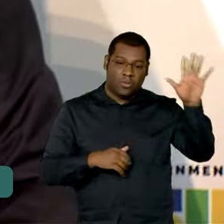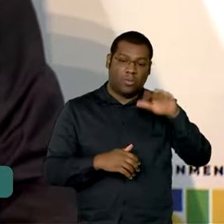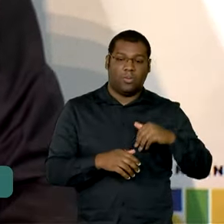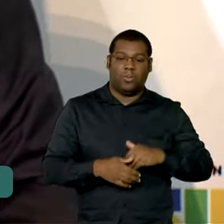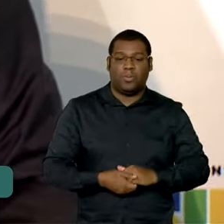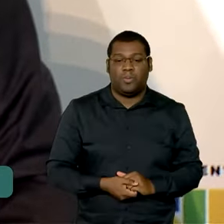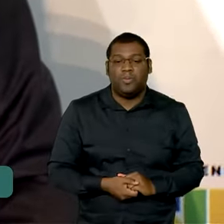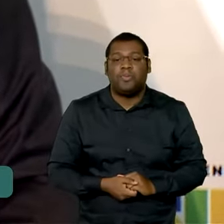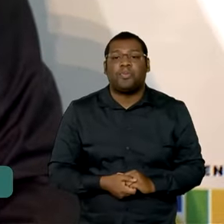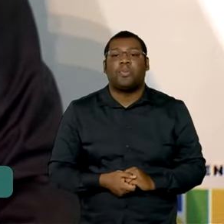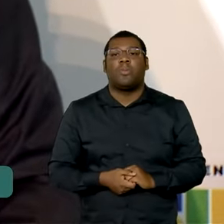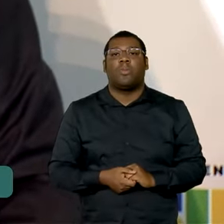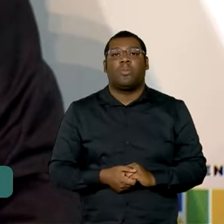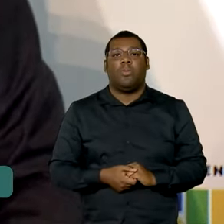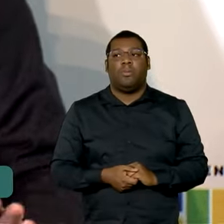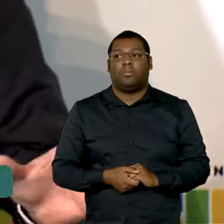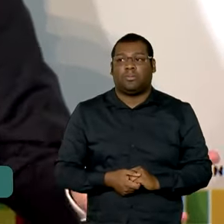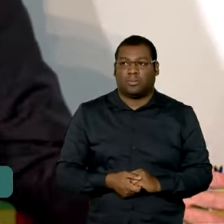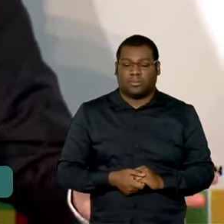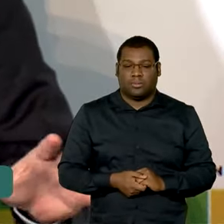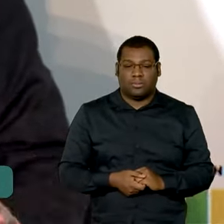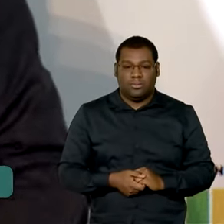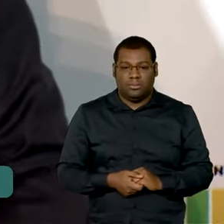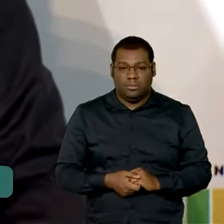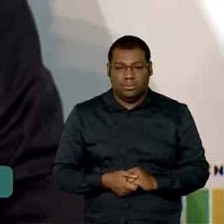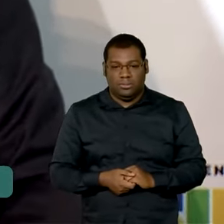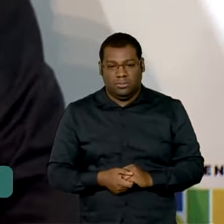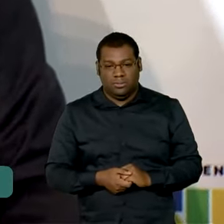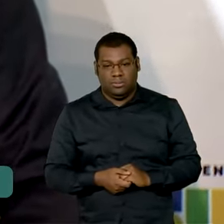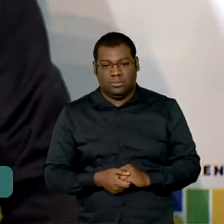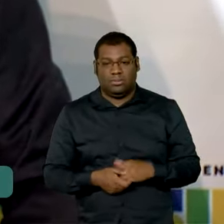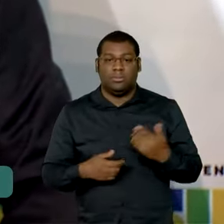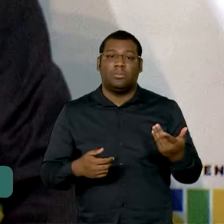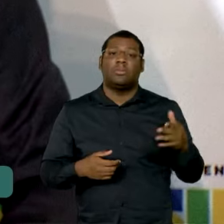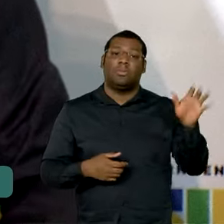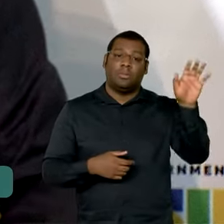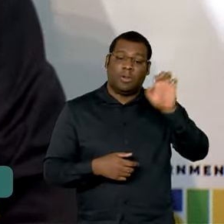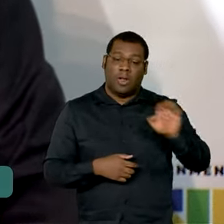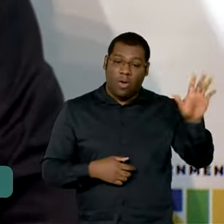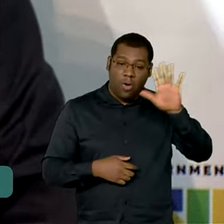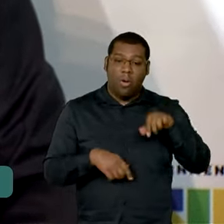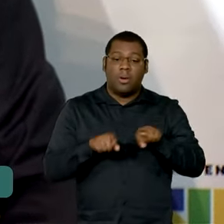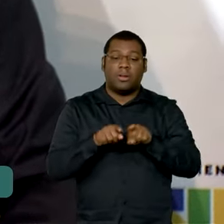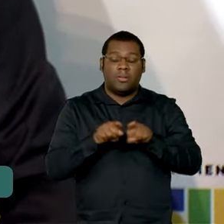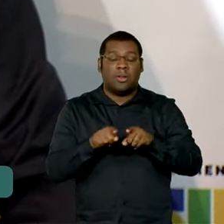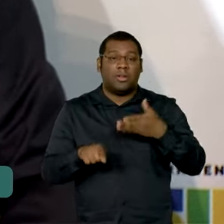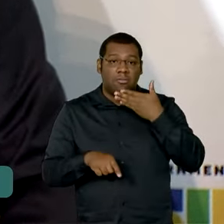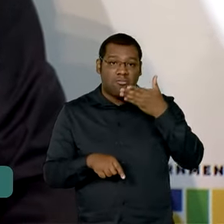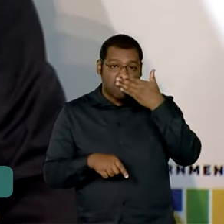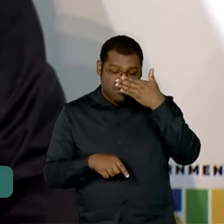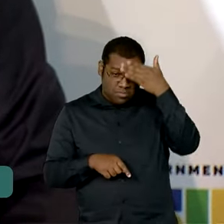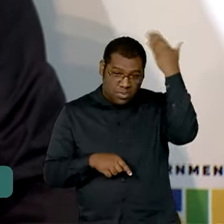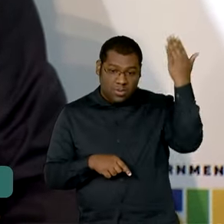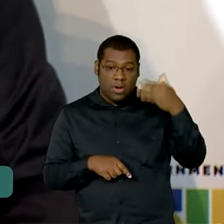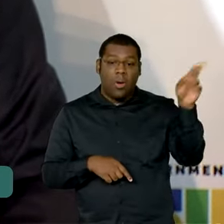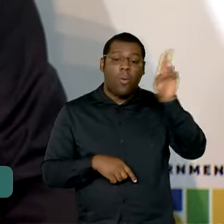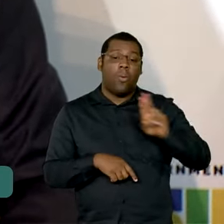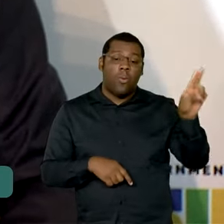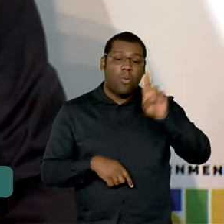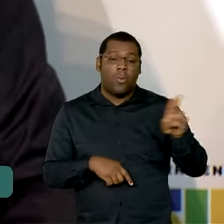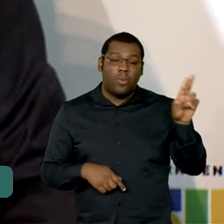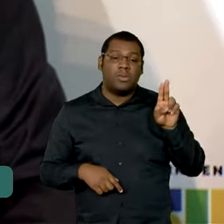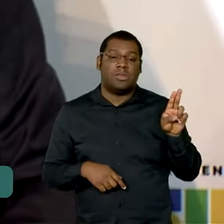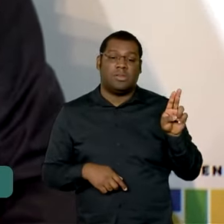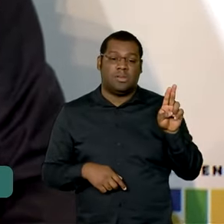possa convencer tanto eles quanto o mundo árabe a utilizar de forma correta os recursos